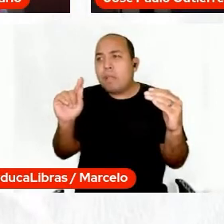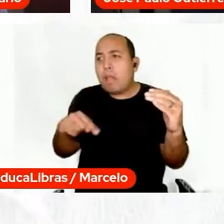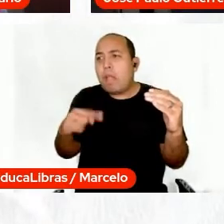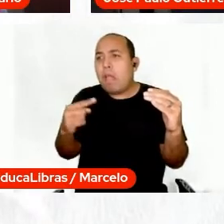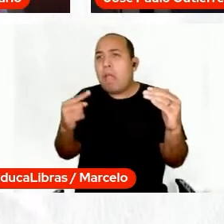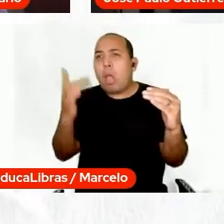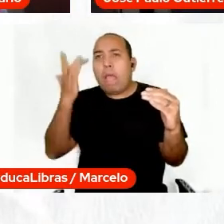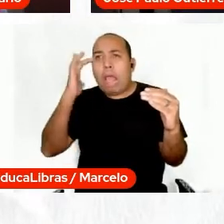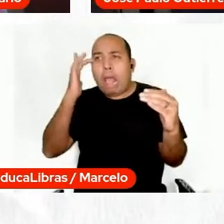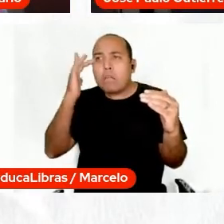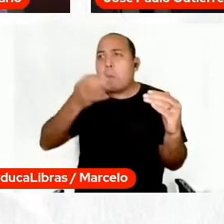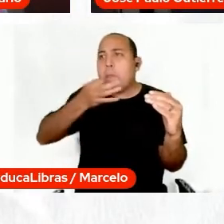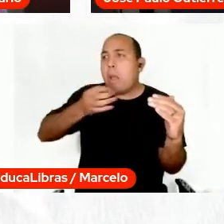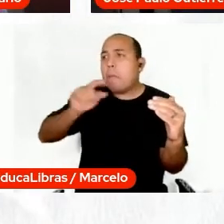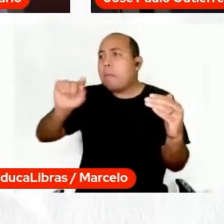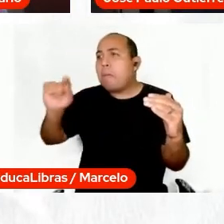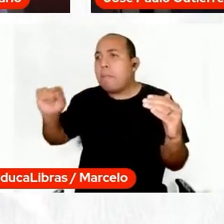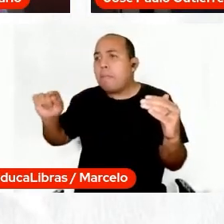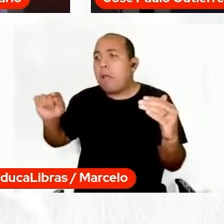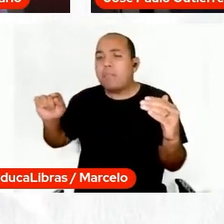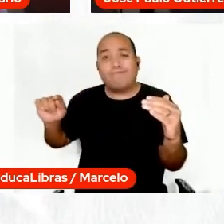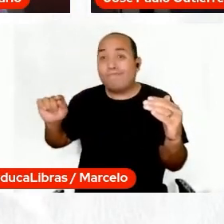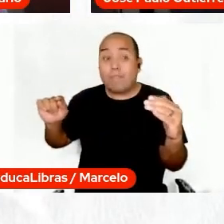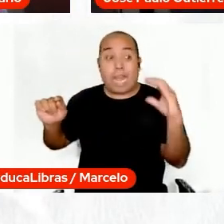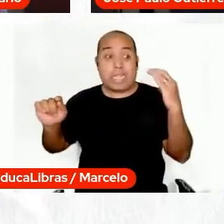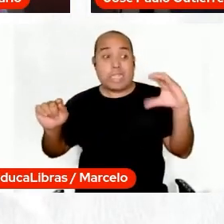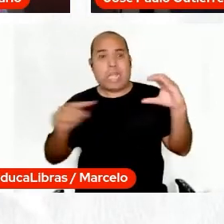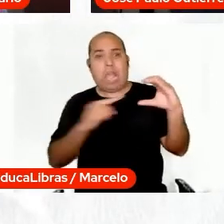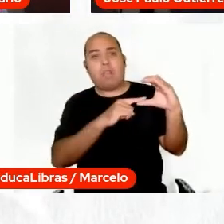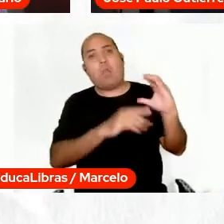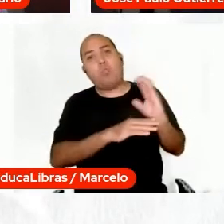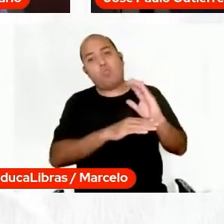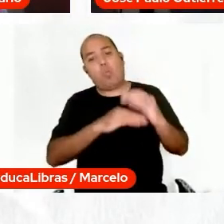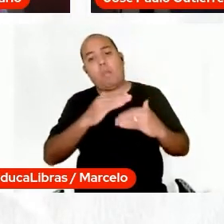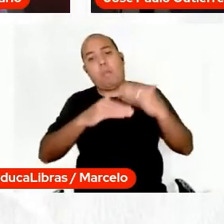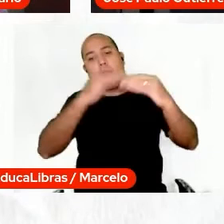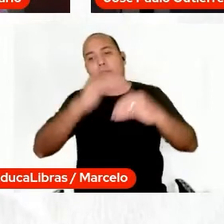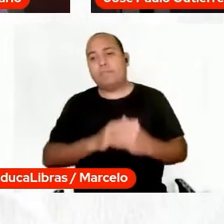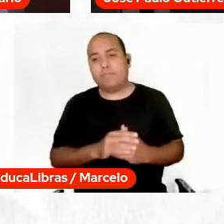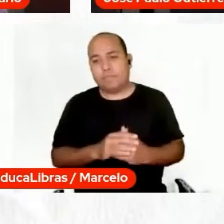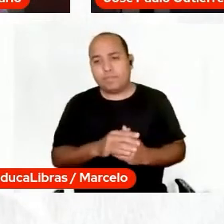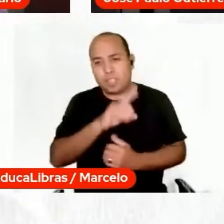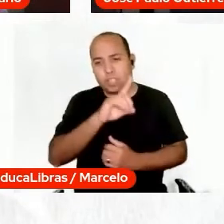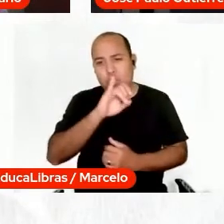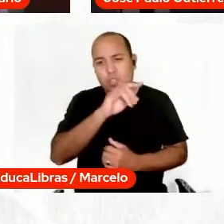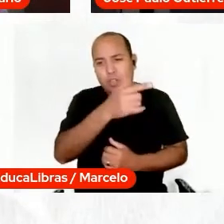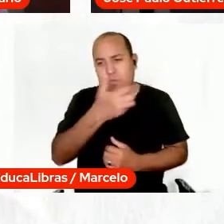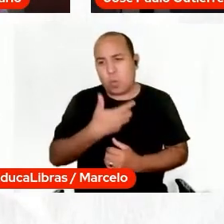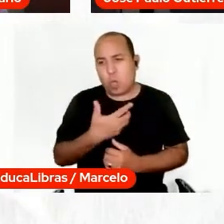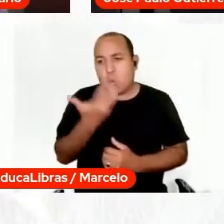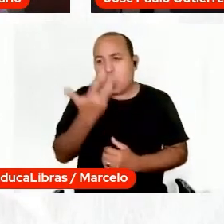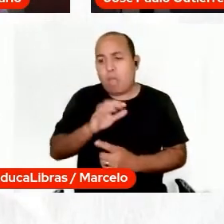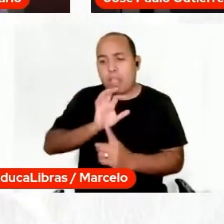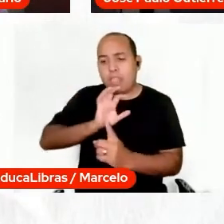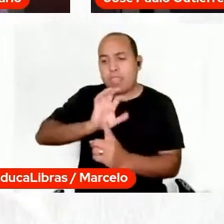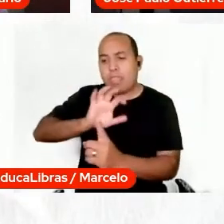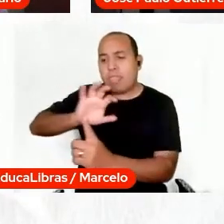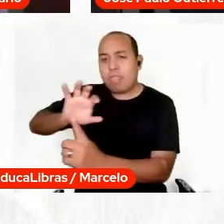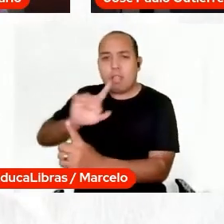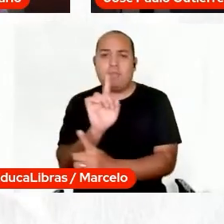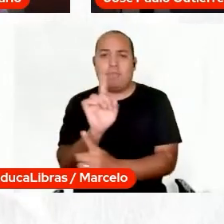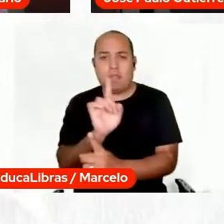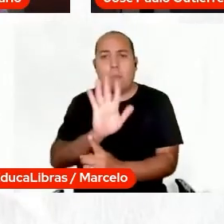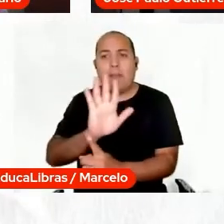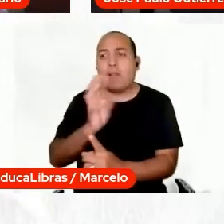o quê? Não, como a professora Dilsa tem colocado aí, né? A gente não quer doutrinar ninguém, não, mas a gente não quer um governo fake, a gente não quer um